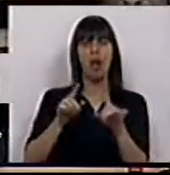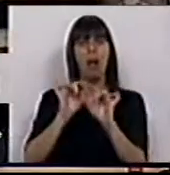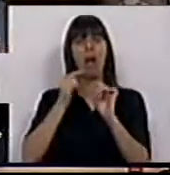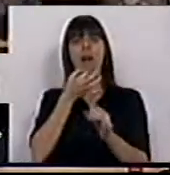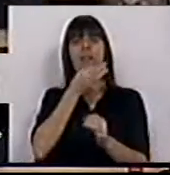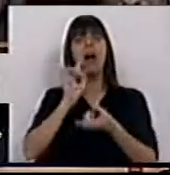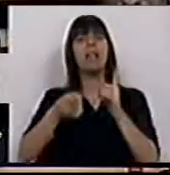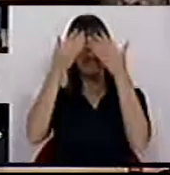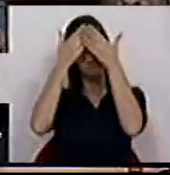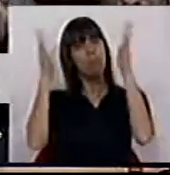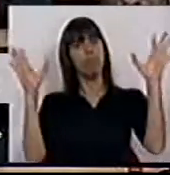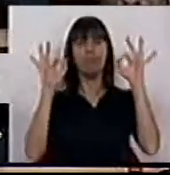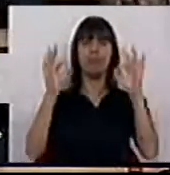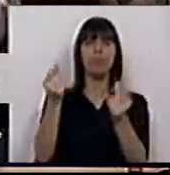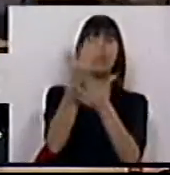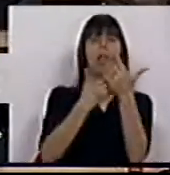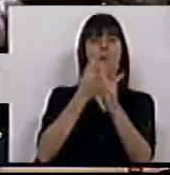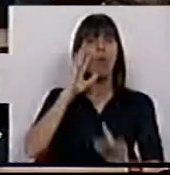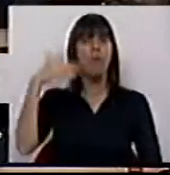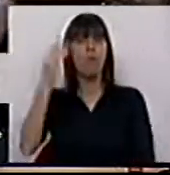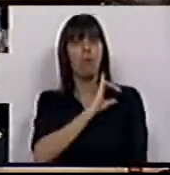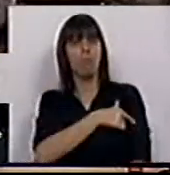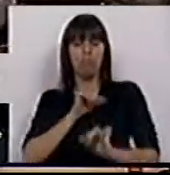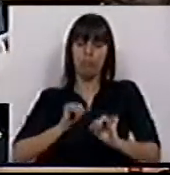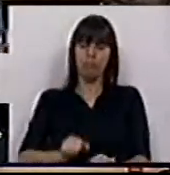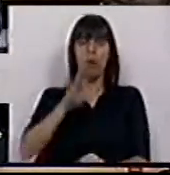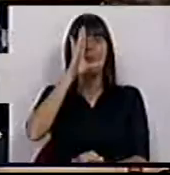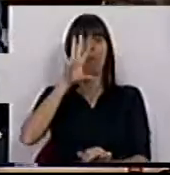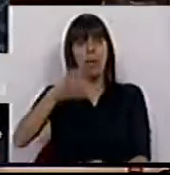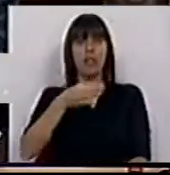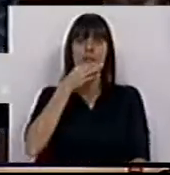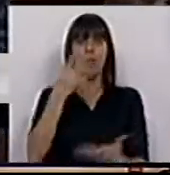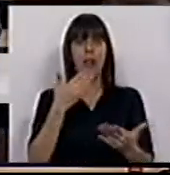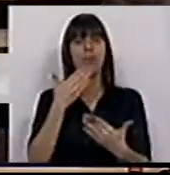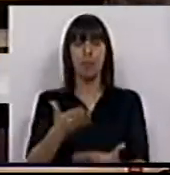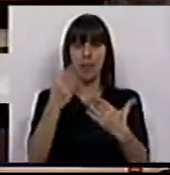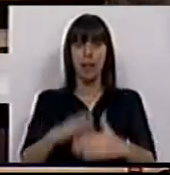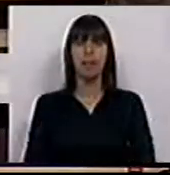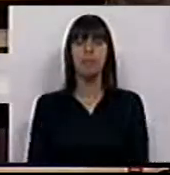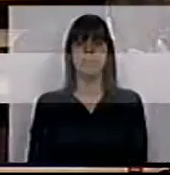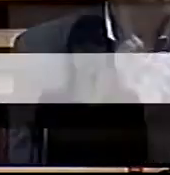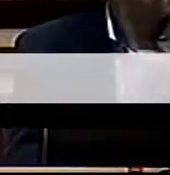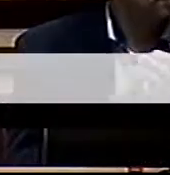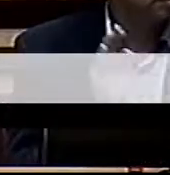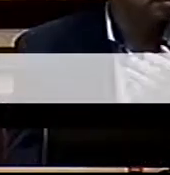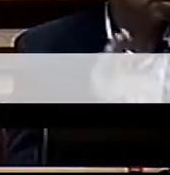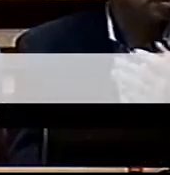de democracia económica e do futuro soberano deste país que falamos. Muito obrigada. Obrigada.